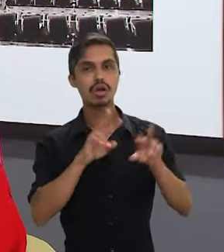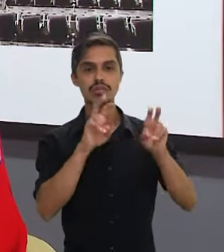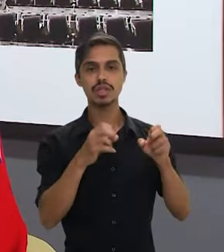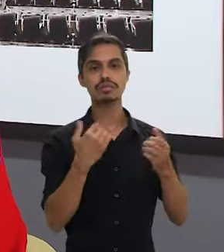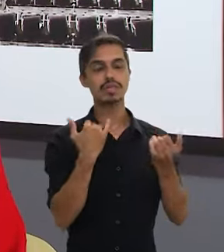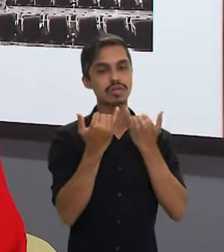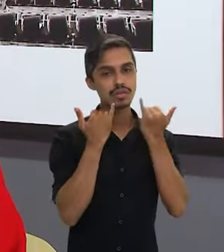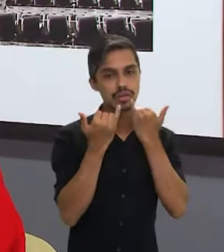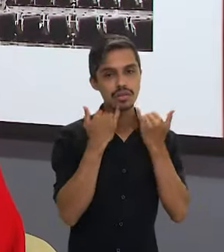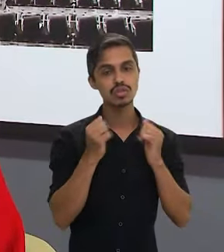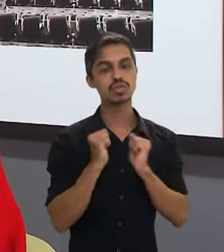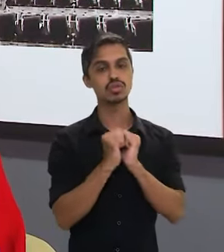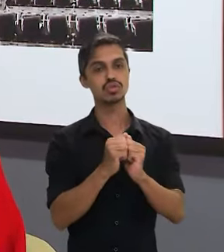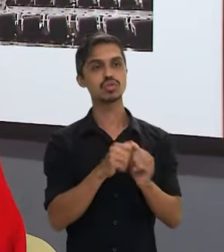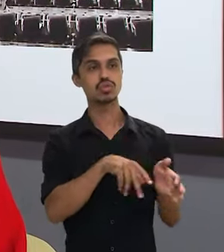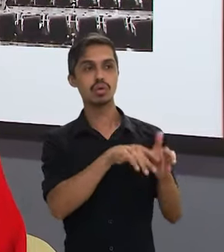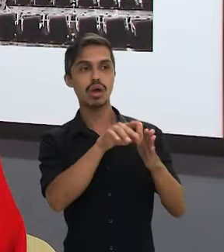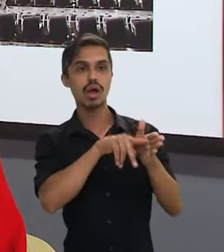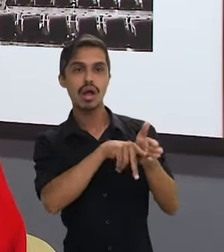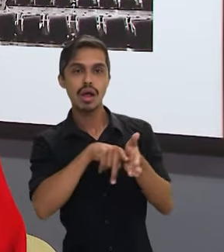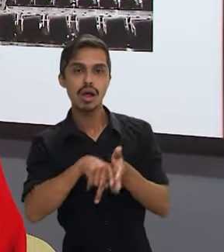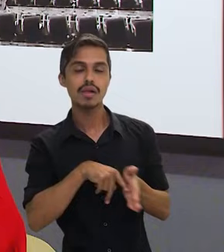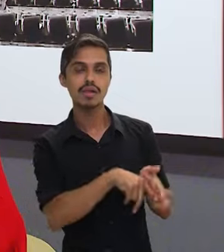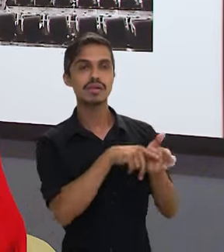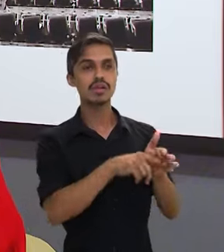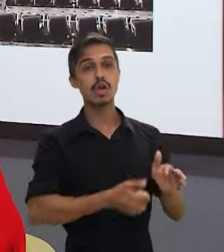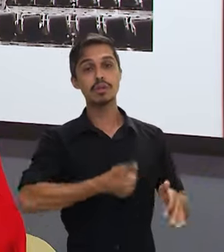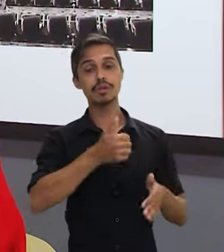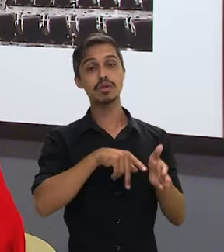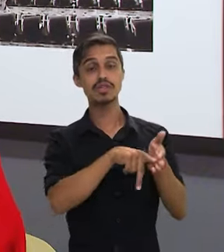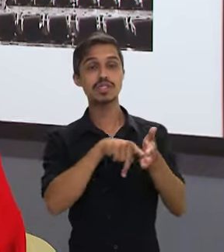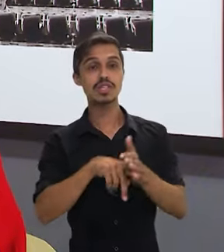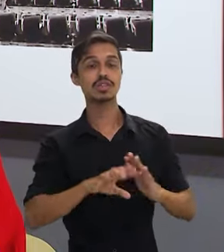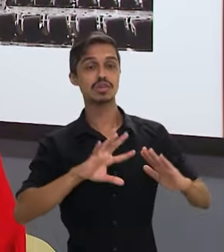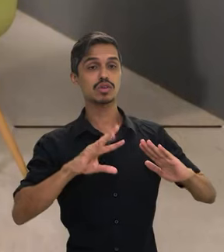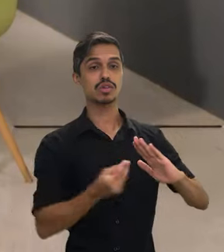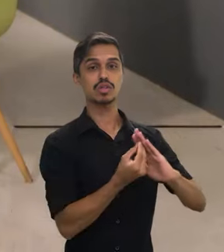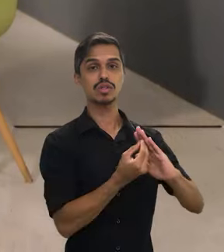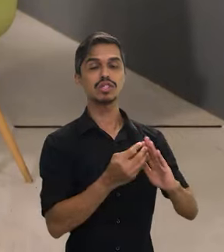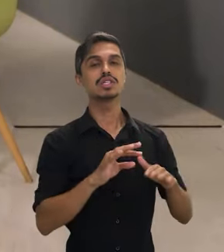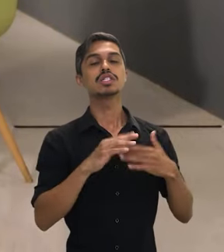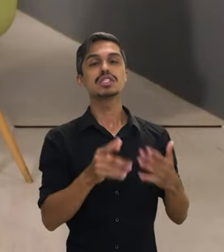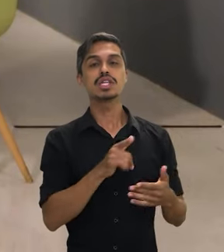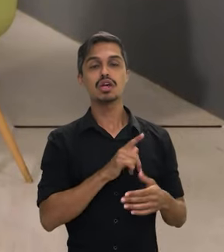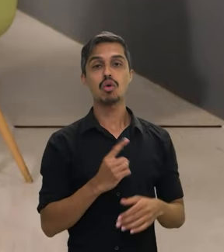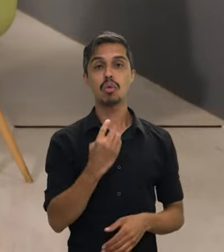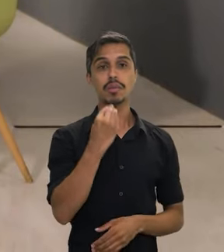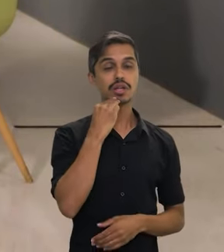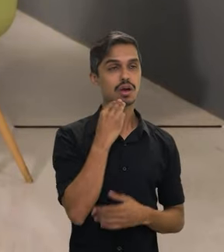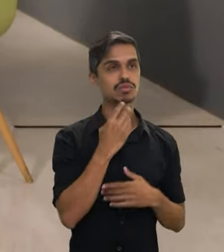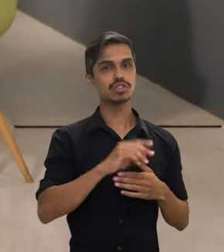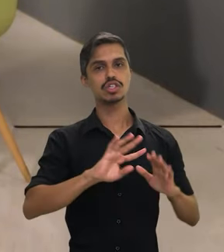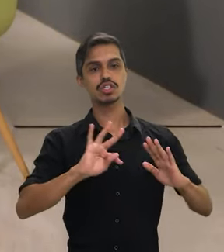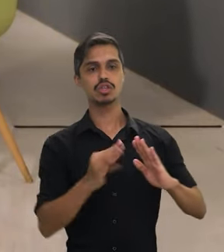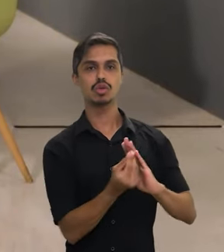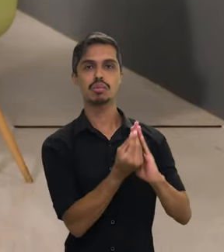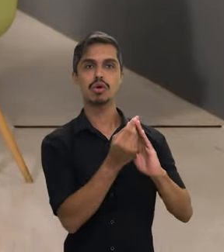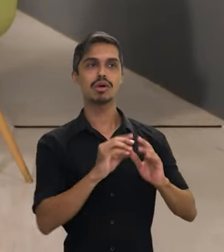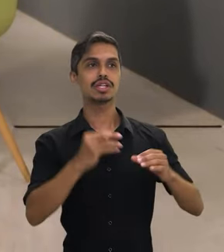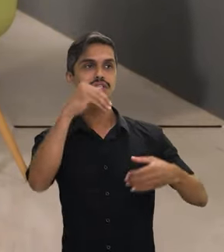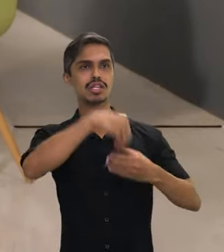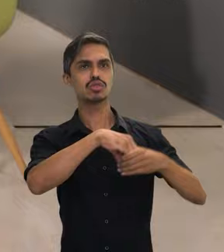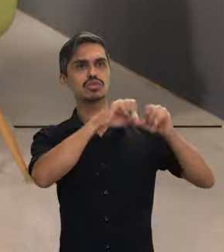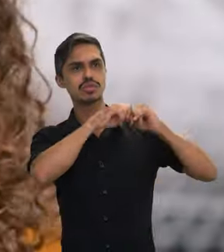dos dados. Juntamente com esse censo, sai também o primeiro censo quilombola, mostrando que a gente tem mais de um milhão de quilombolas espalhadas pelo nosso